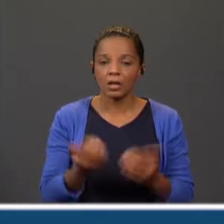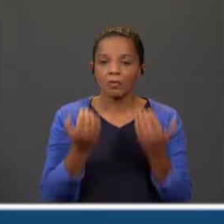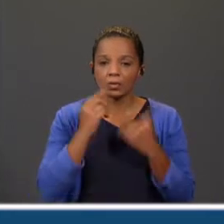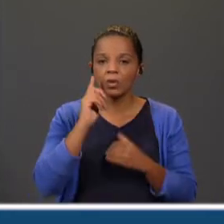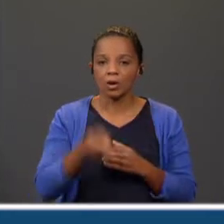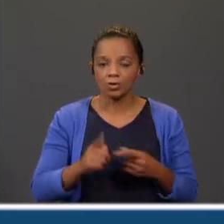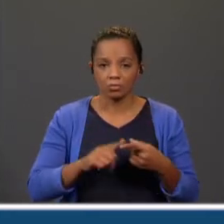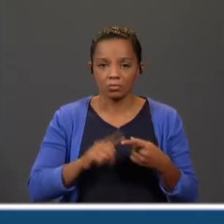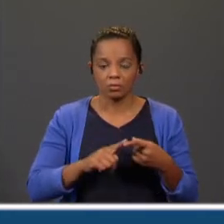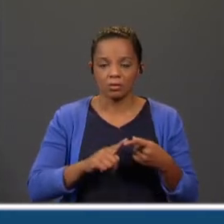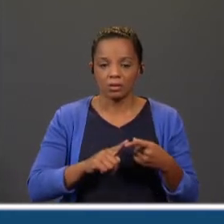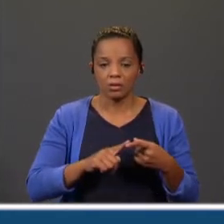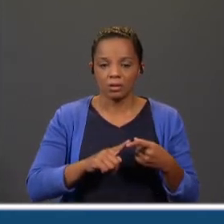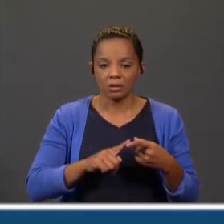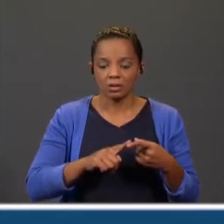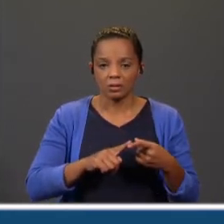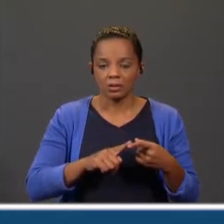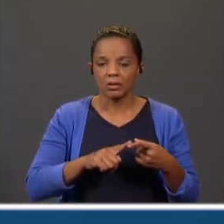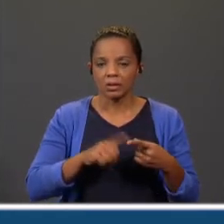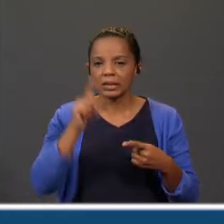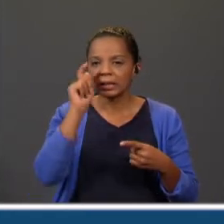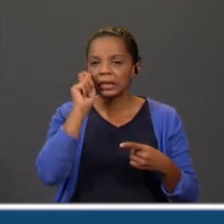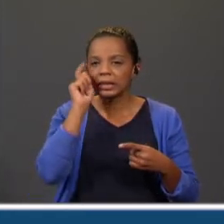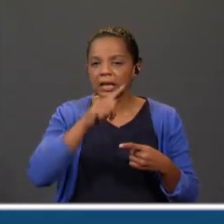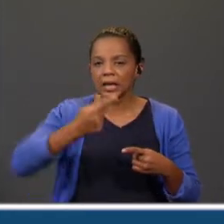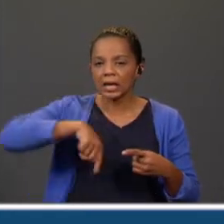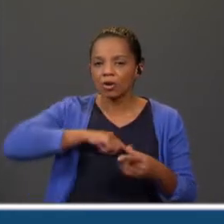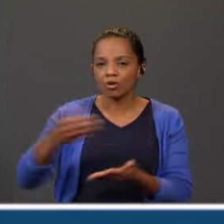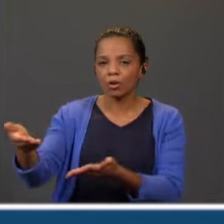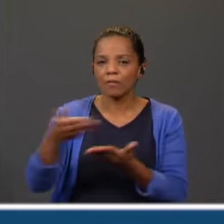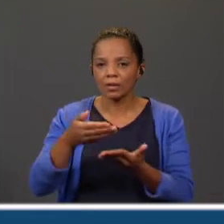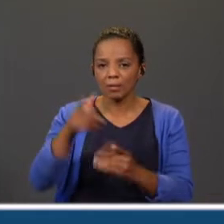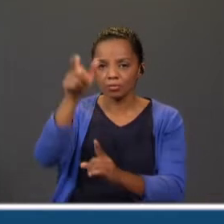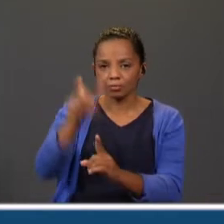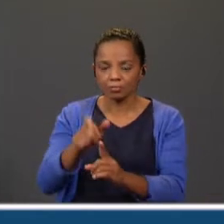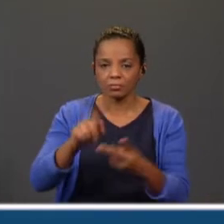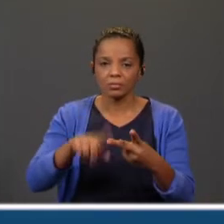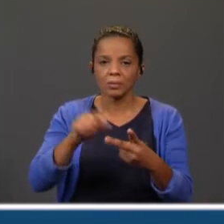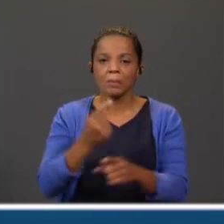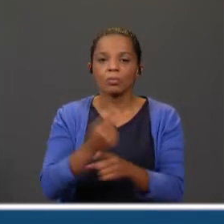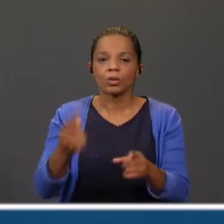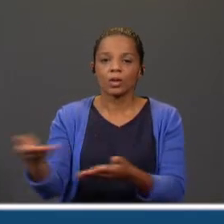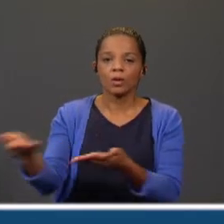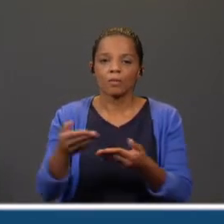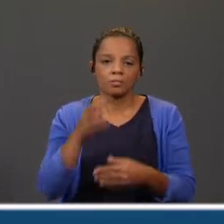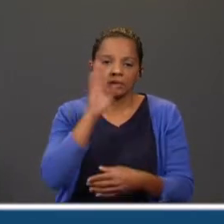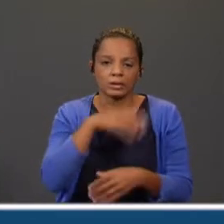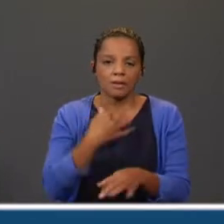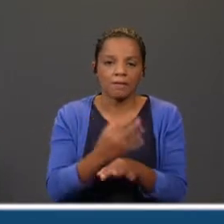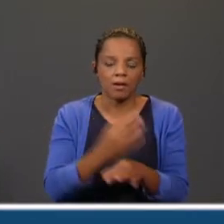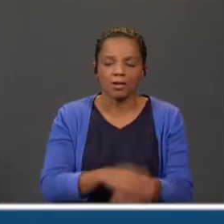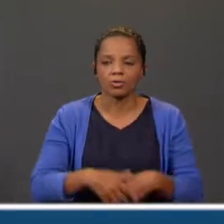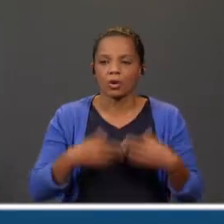Primeiro, o destinatário, quem é que nós estamos a convidar? O motivo do convite, se é uma festa, se é uma